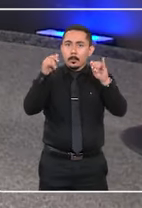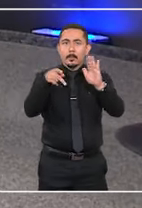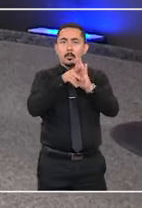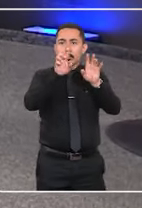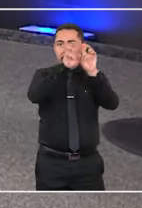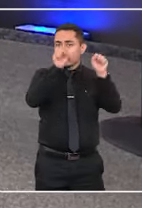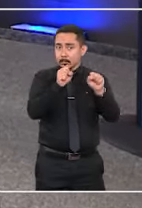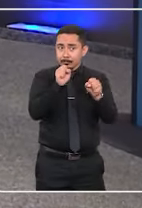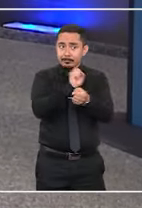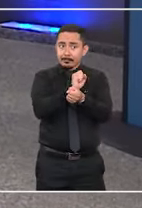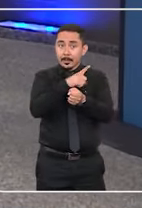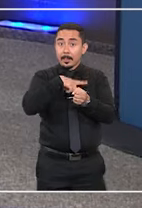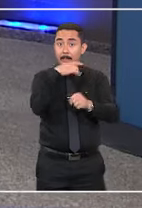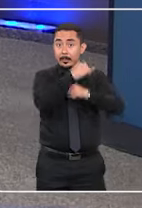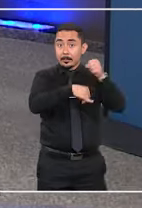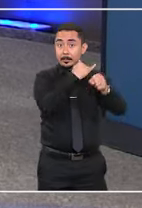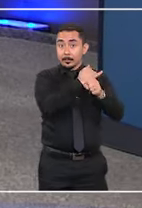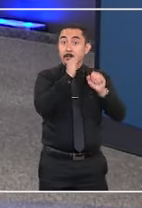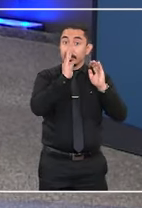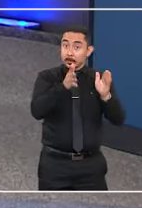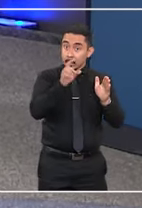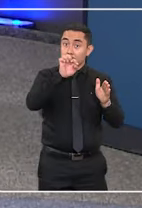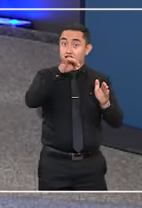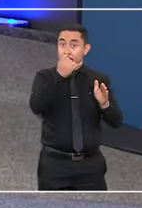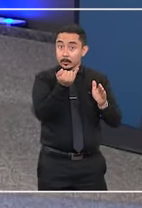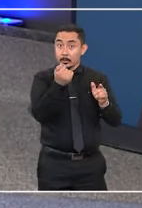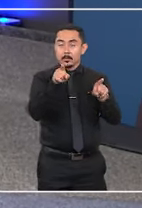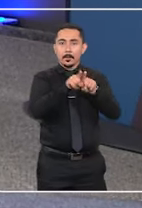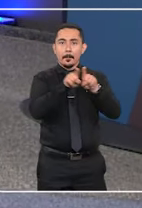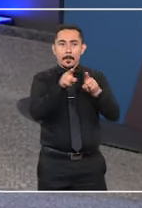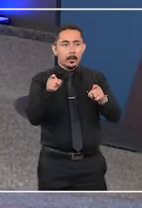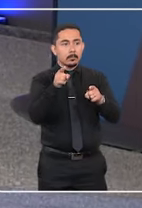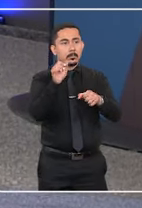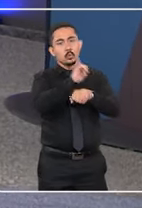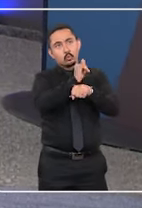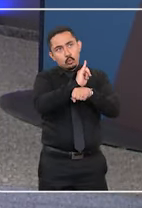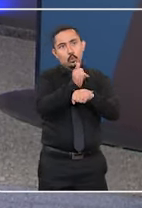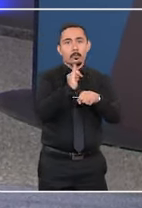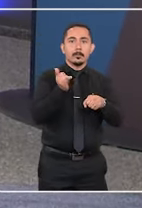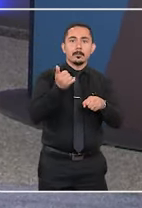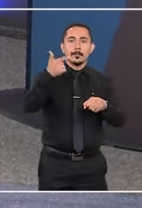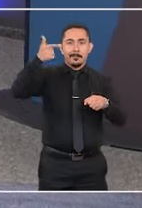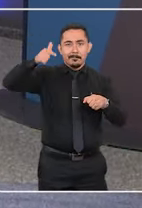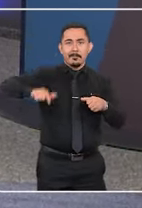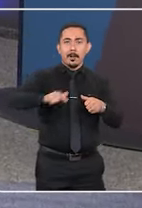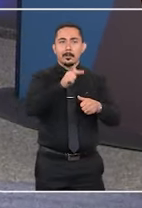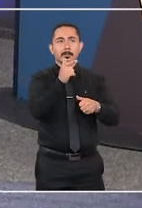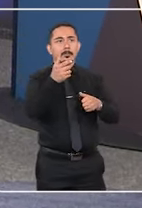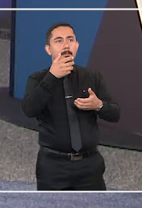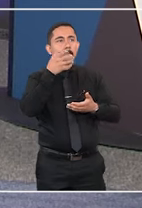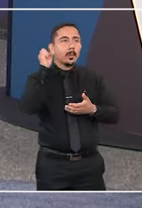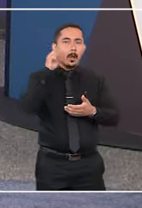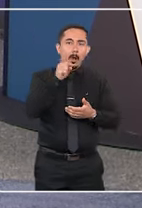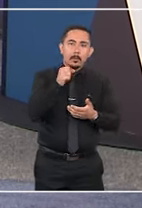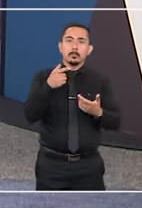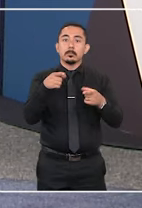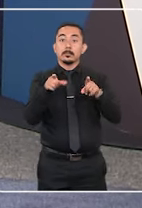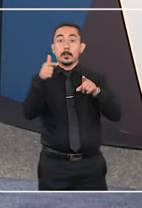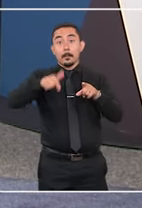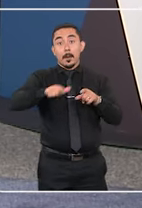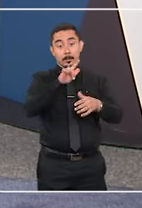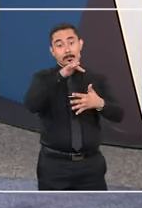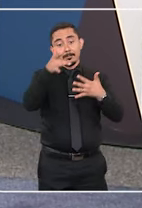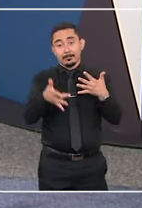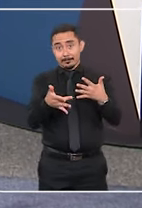estão te esperando no site oficial e nas páginas do STJ no YouTube, nas plataformas de áudio e nas redes